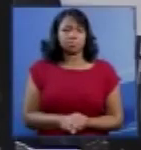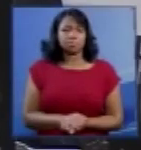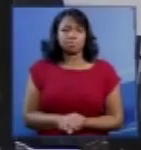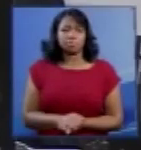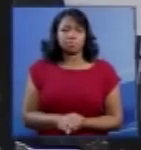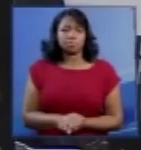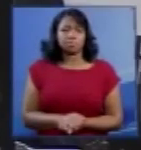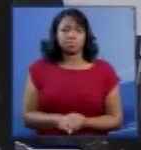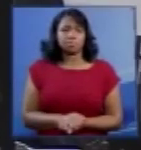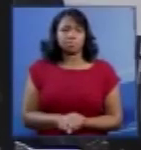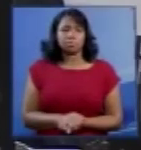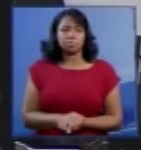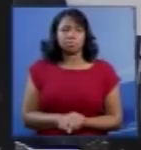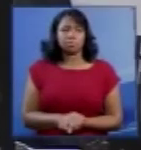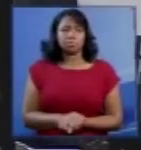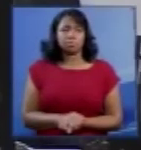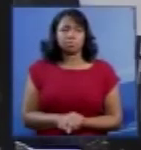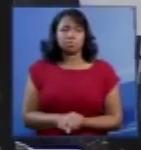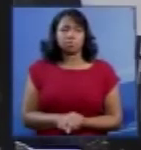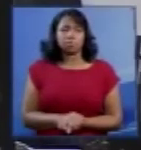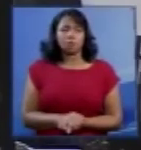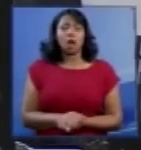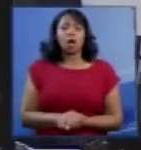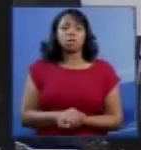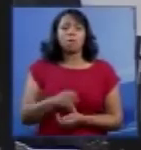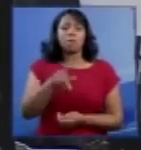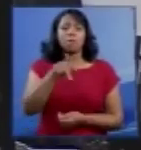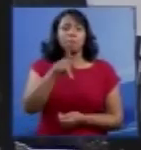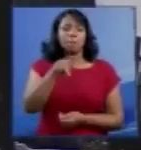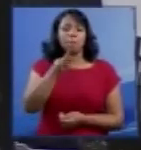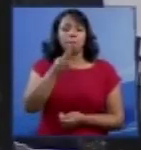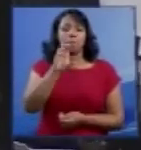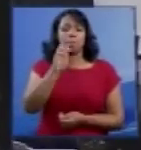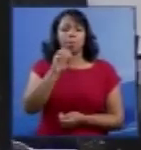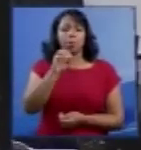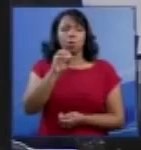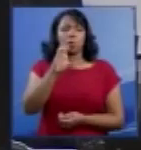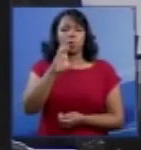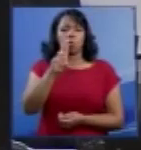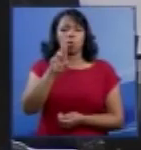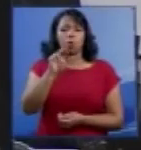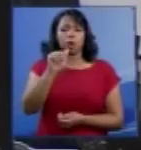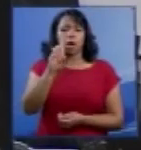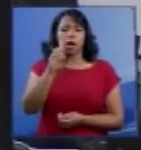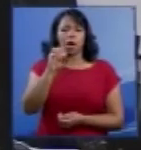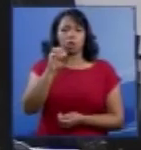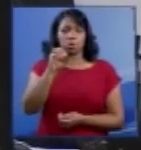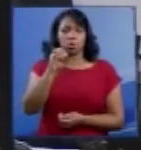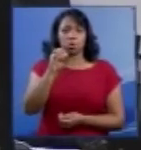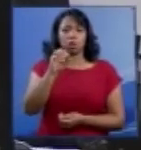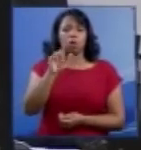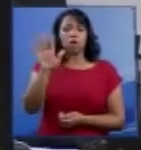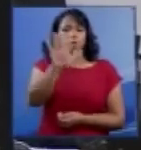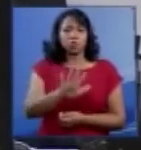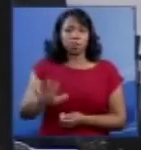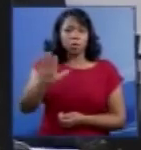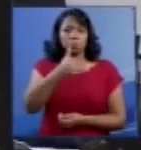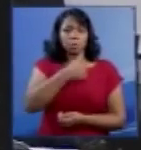Silêncio, subprocurador-geral da República, doutor Guizzi, com a palavra. Só pediria que a